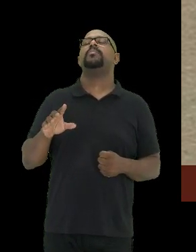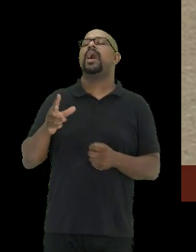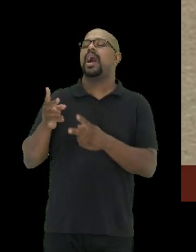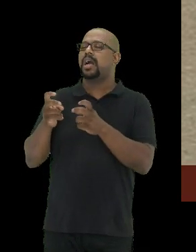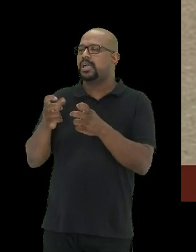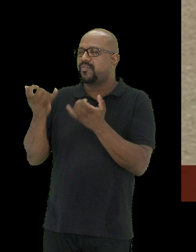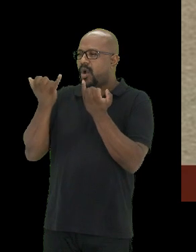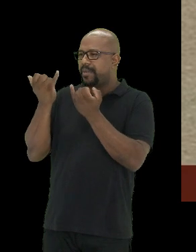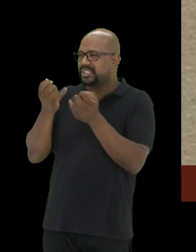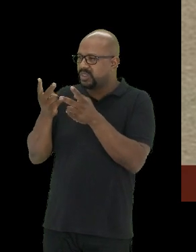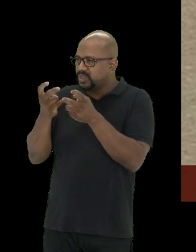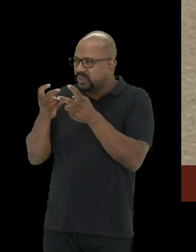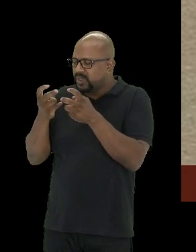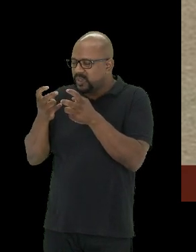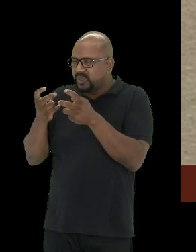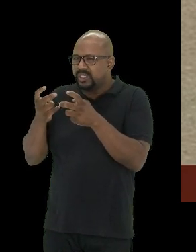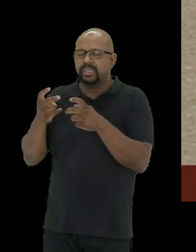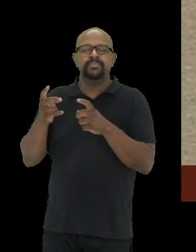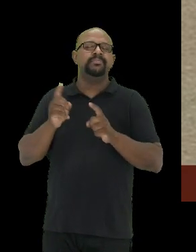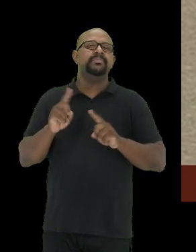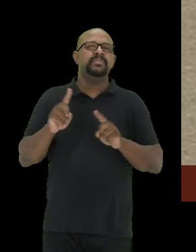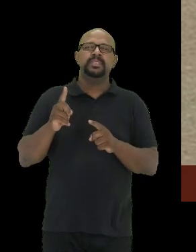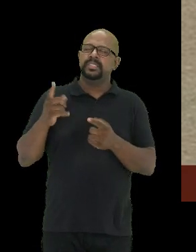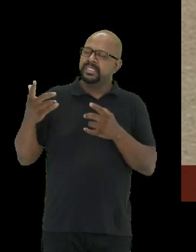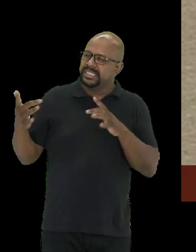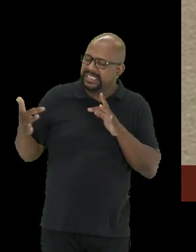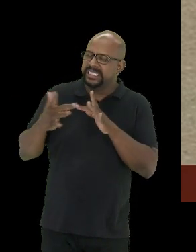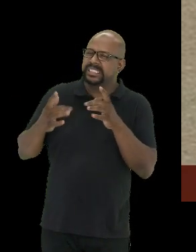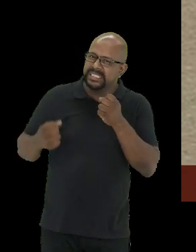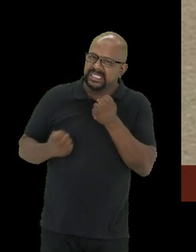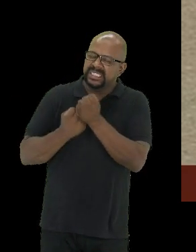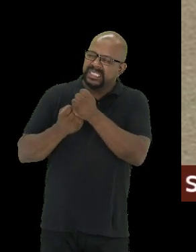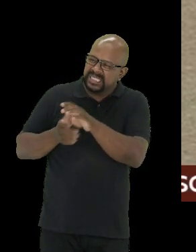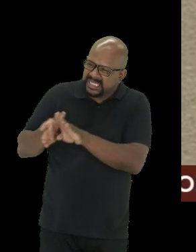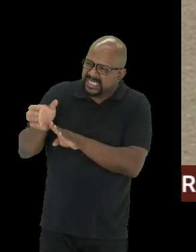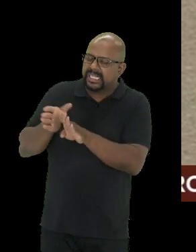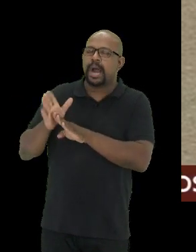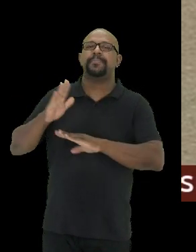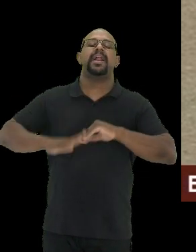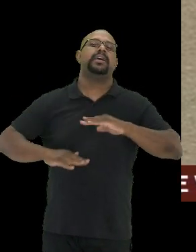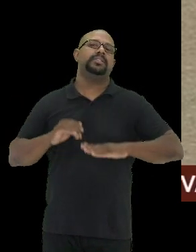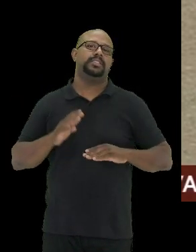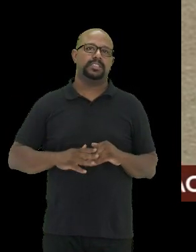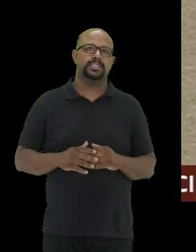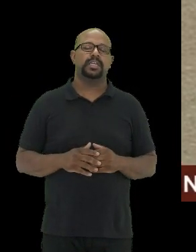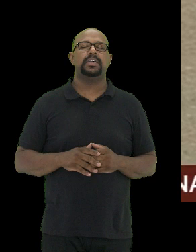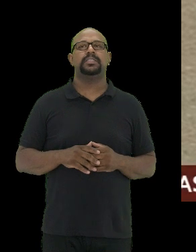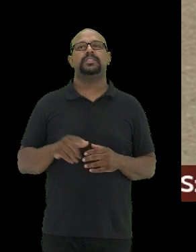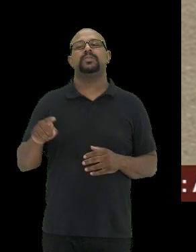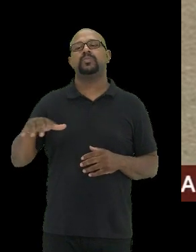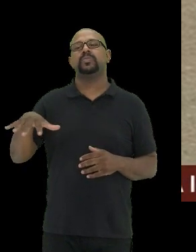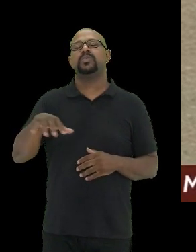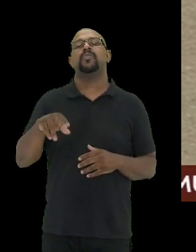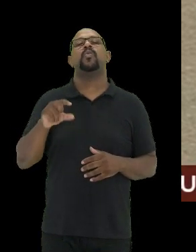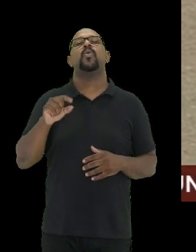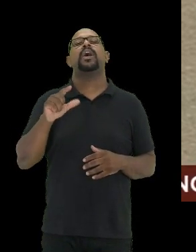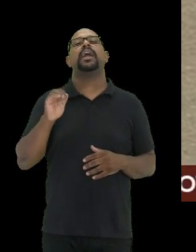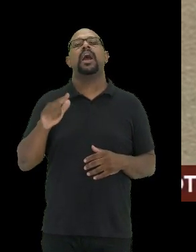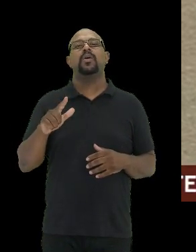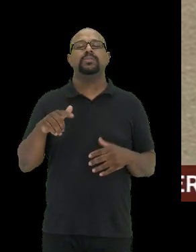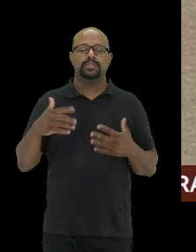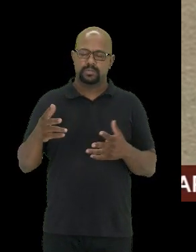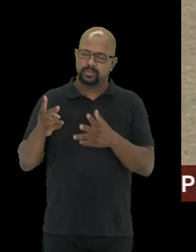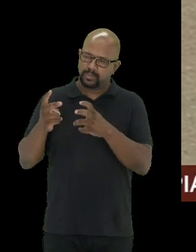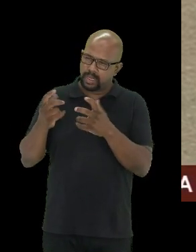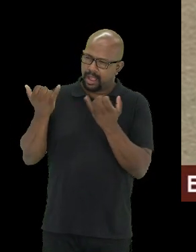informação para publicar ativo em serviço científico, é para orientar a prática no nível local. Então, você coleta